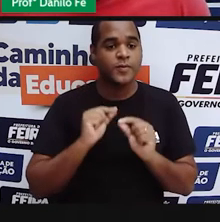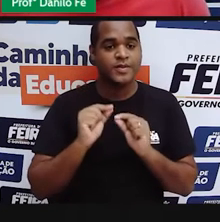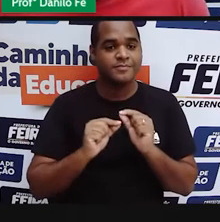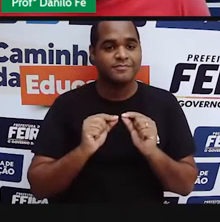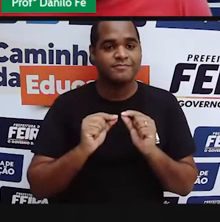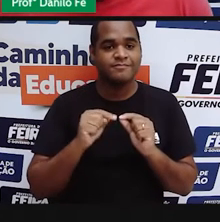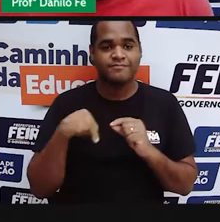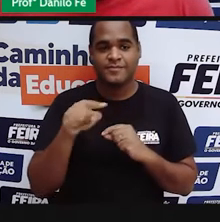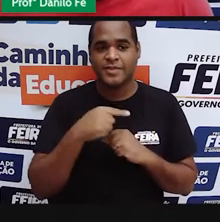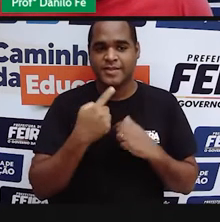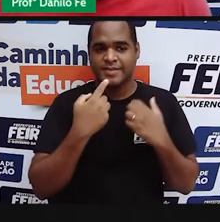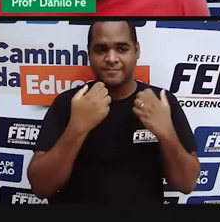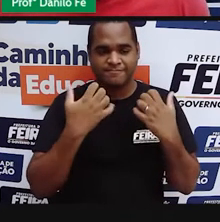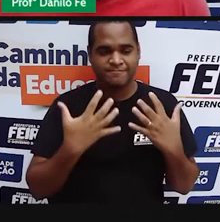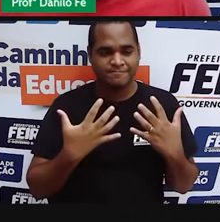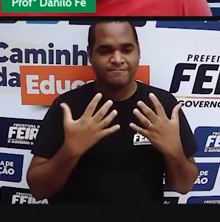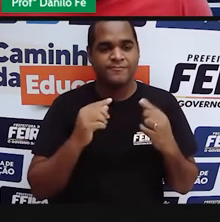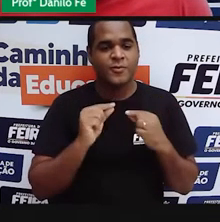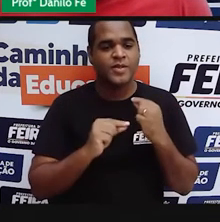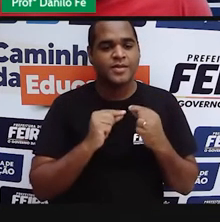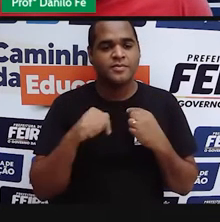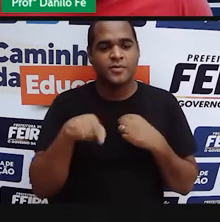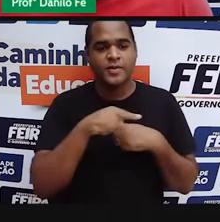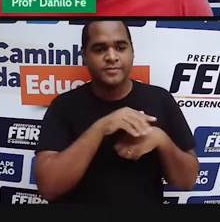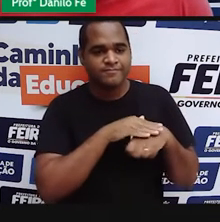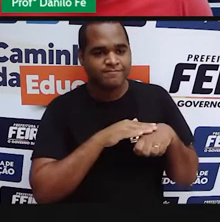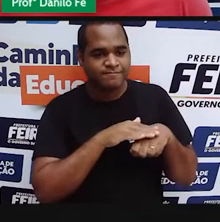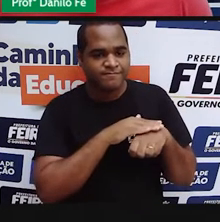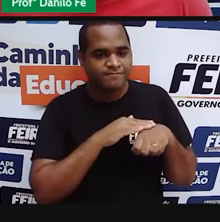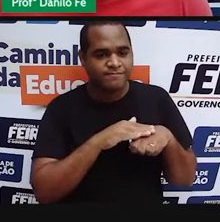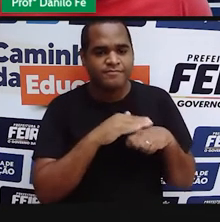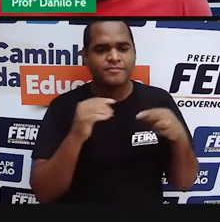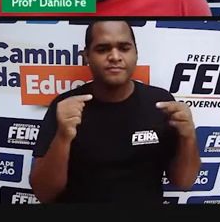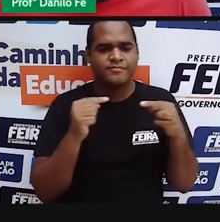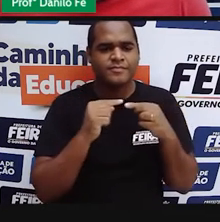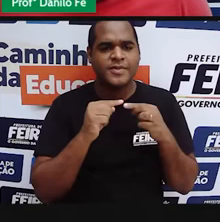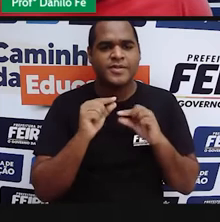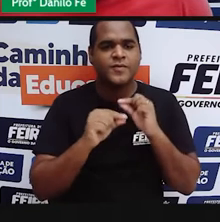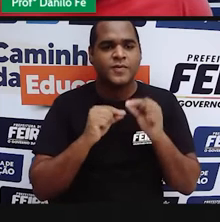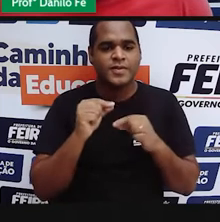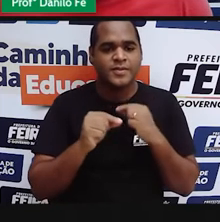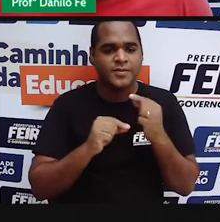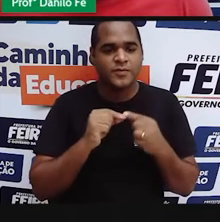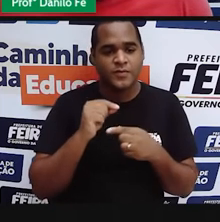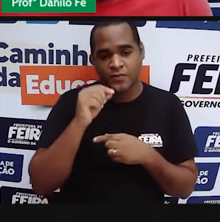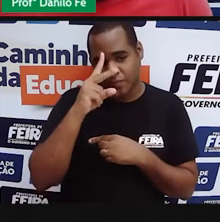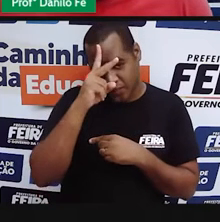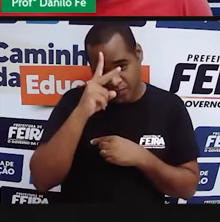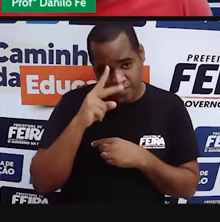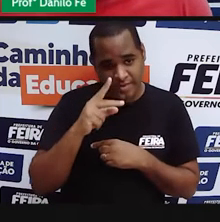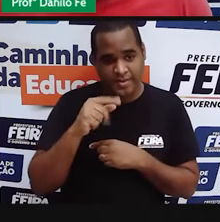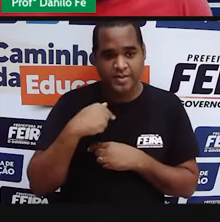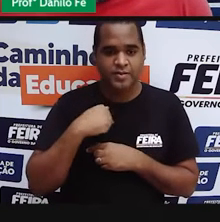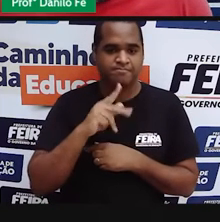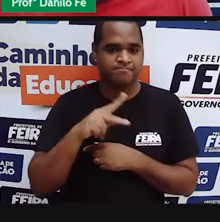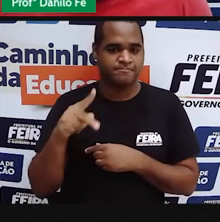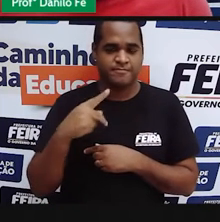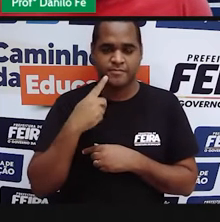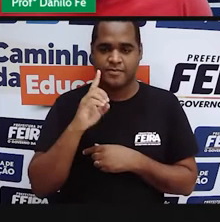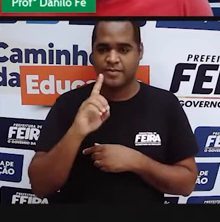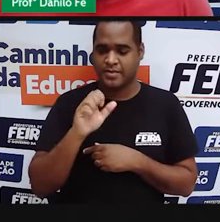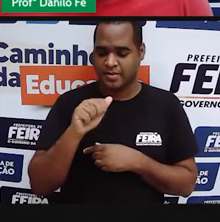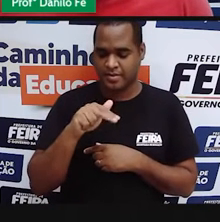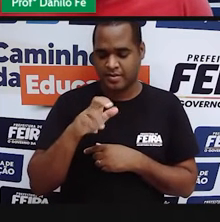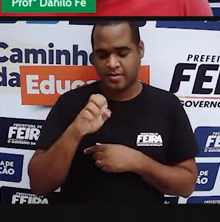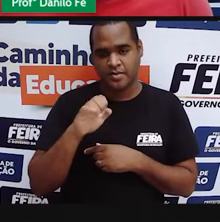seguir a nossa conversa sobre história. Eu sou o professor Danilo Ferro,